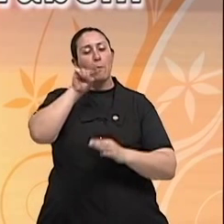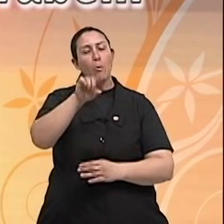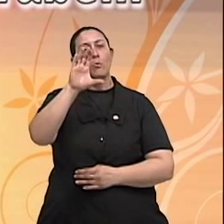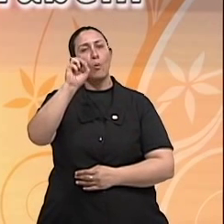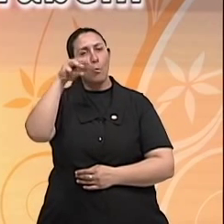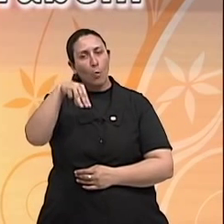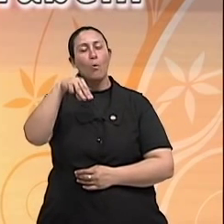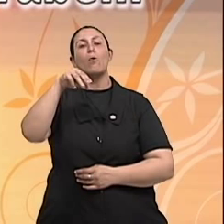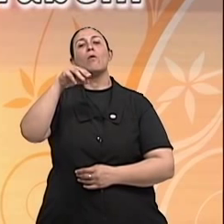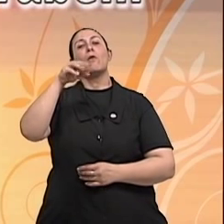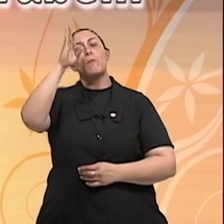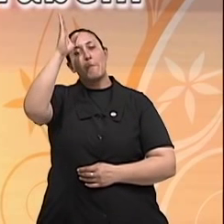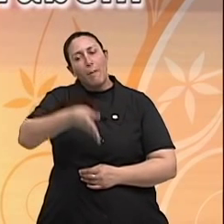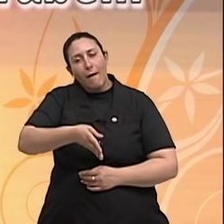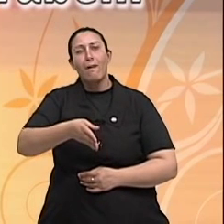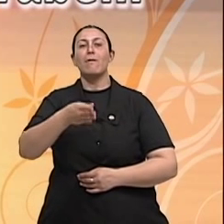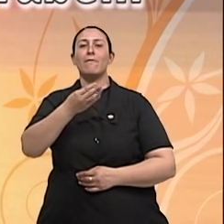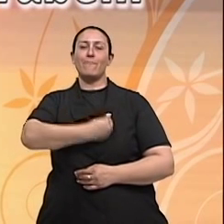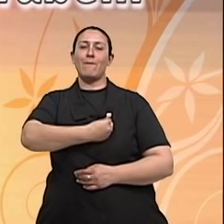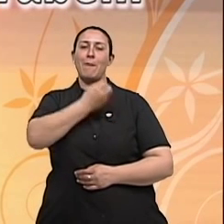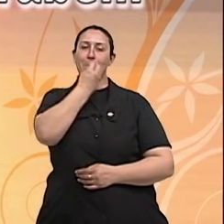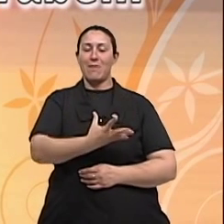.br Programa Viva Bem.